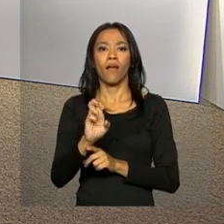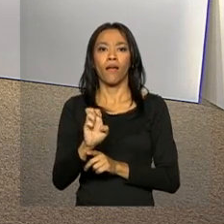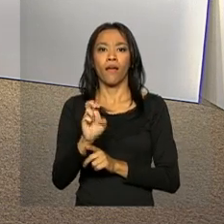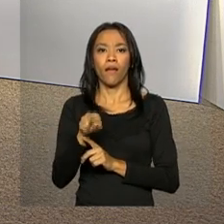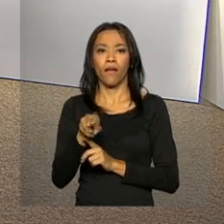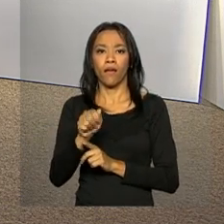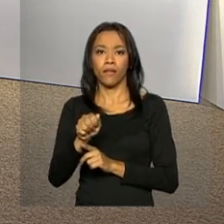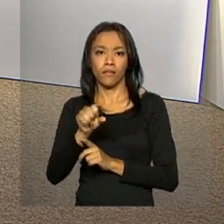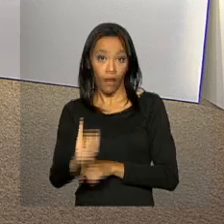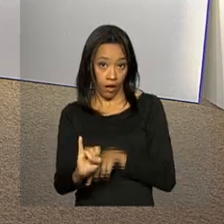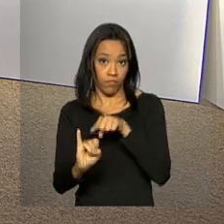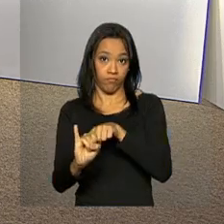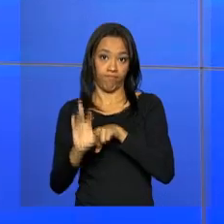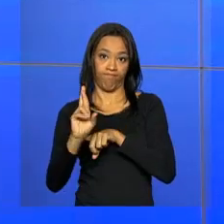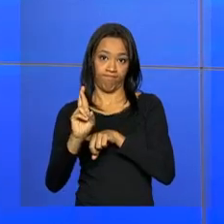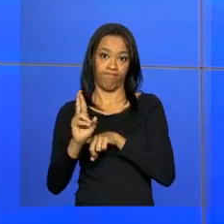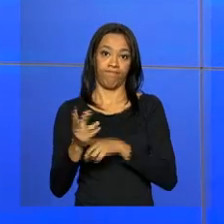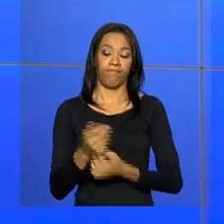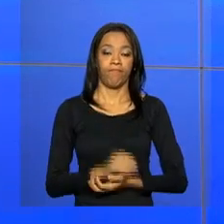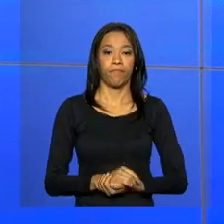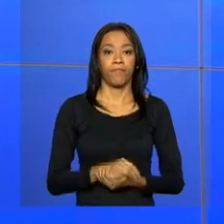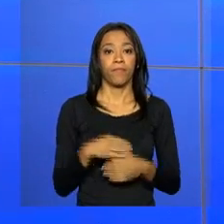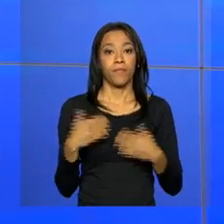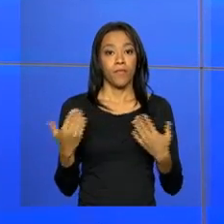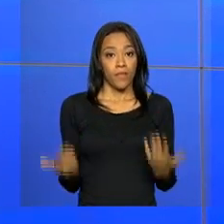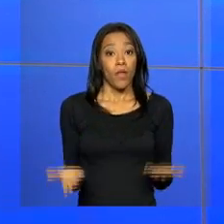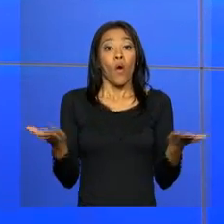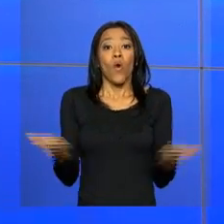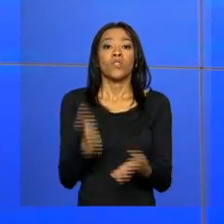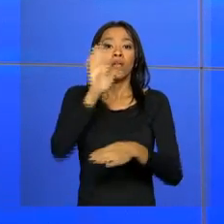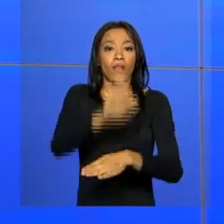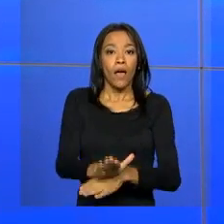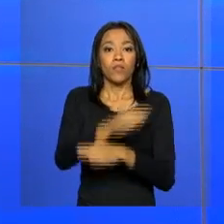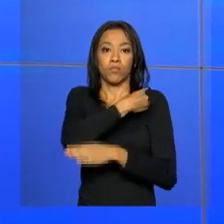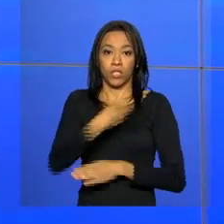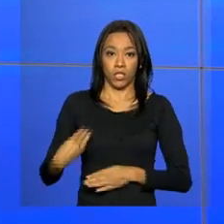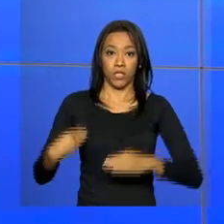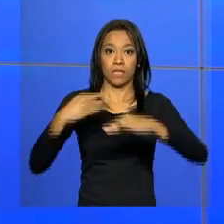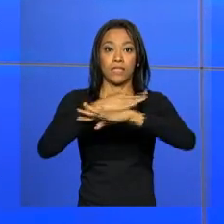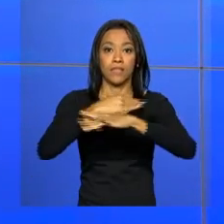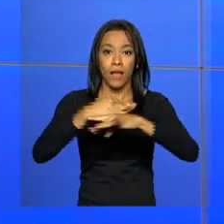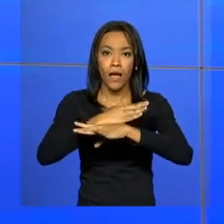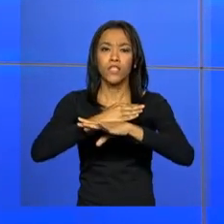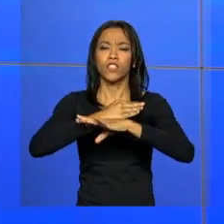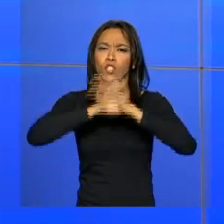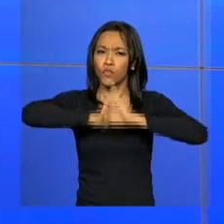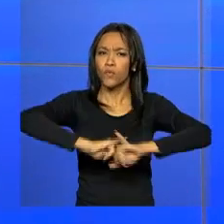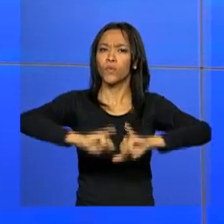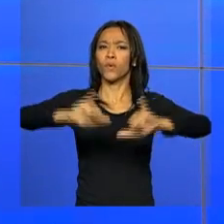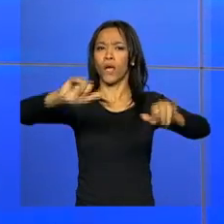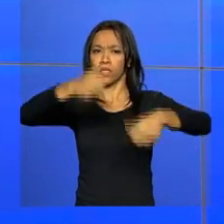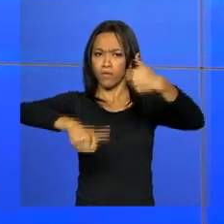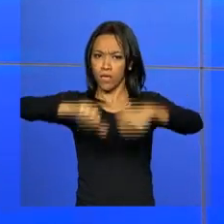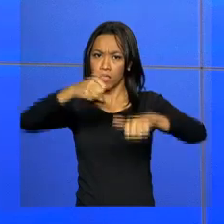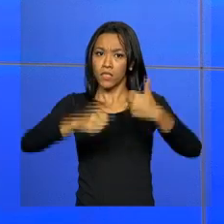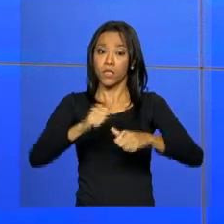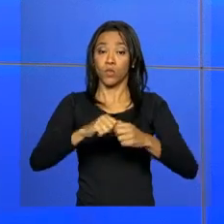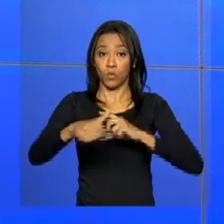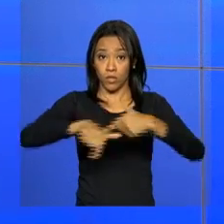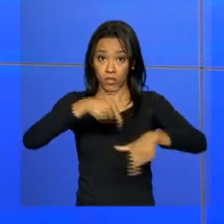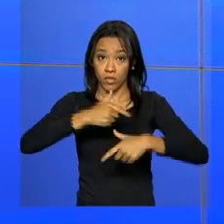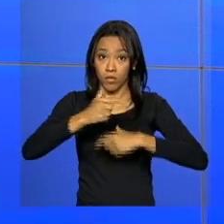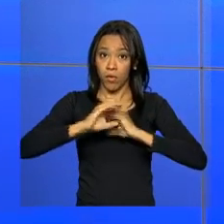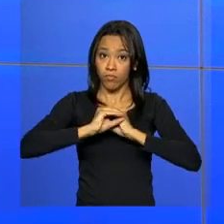Informações sobre o Investimento. E hoje à tarde, o Ministério das Cidades divulga os balanços dos serviços de água e esgoto